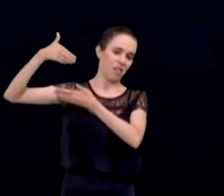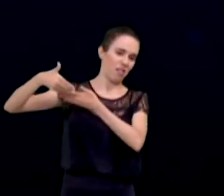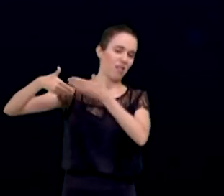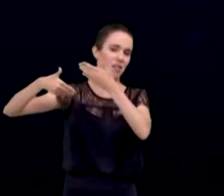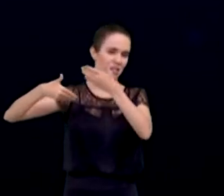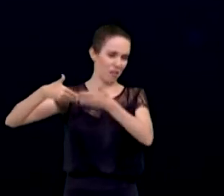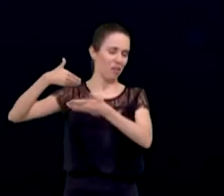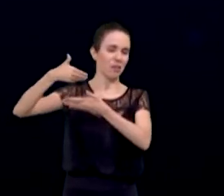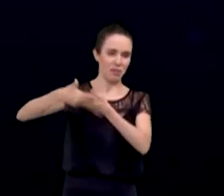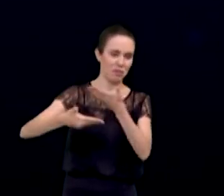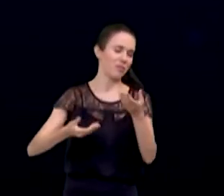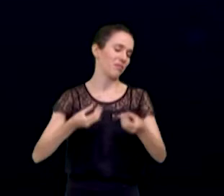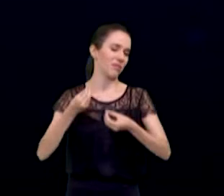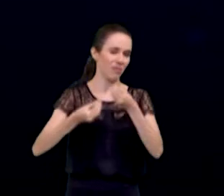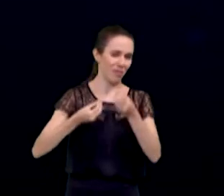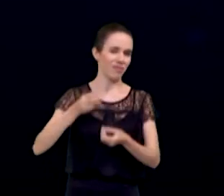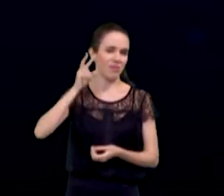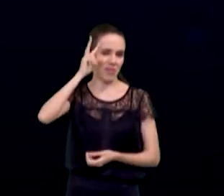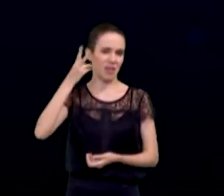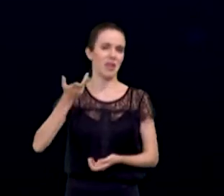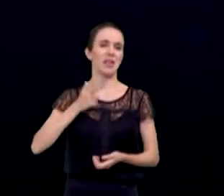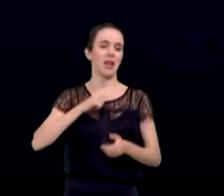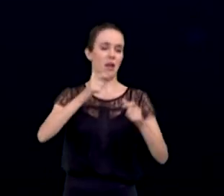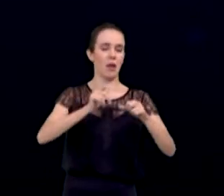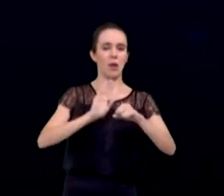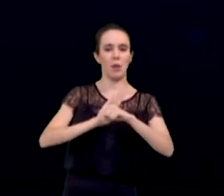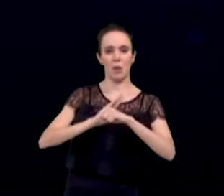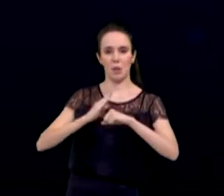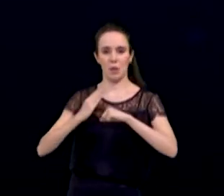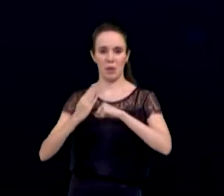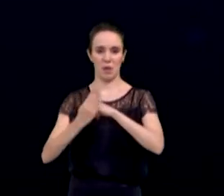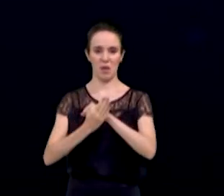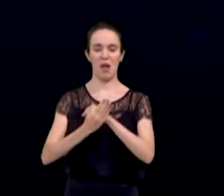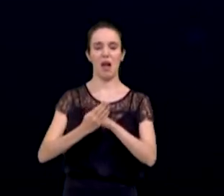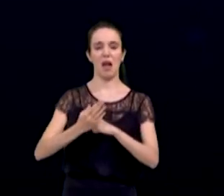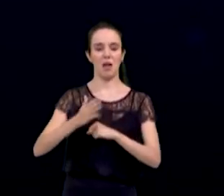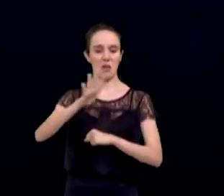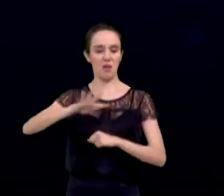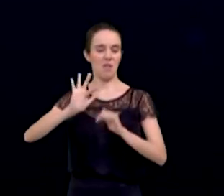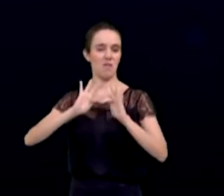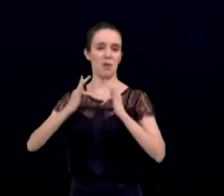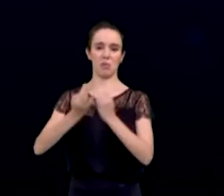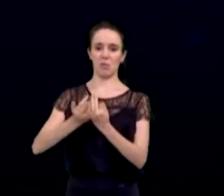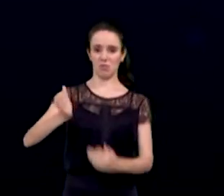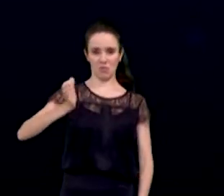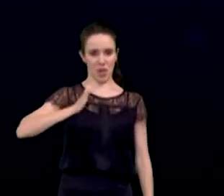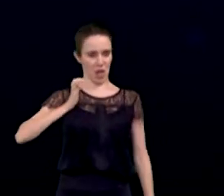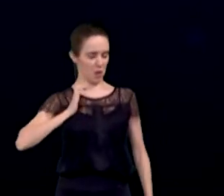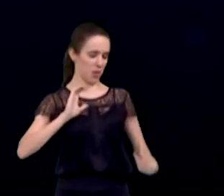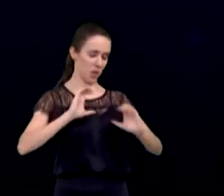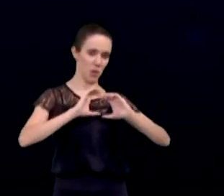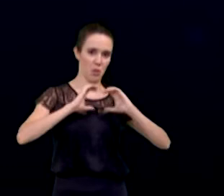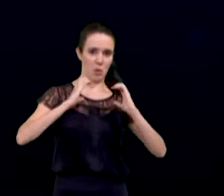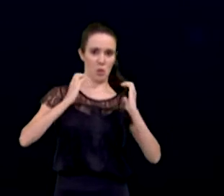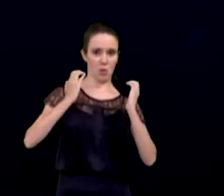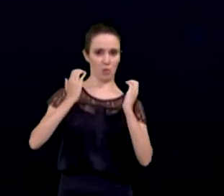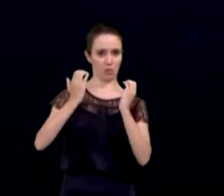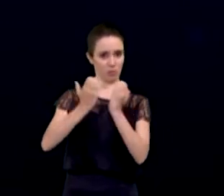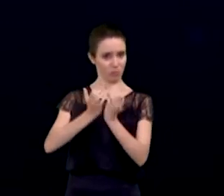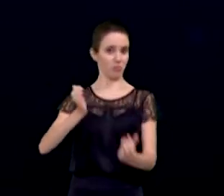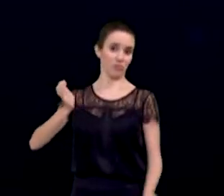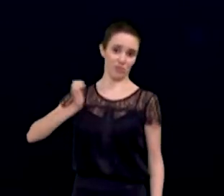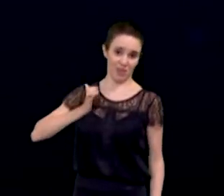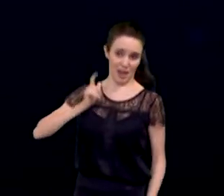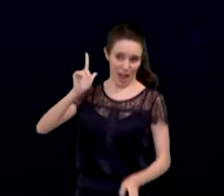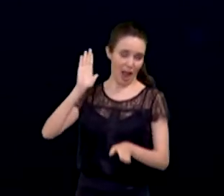centrais, especialmente nos bairros onde moram as elites, onde tem os grandes condomínios de classe elevada.